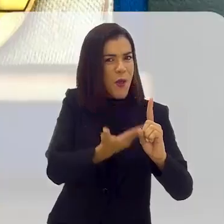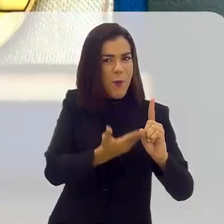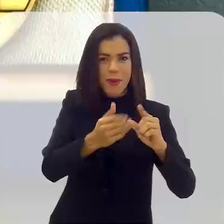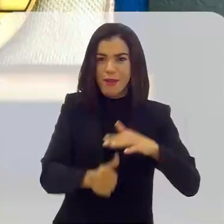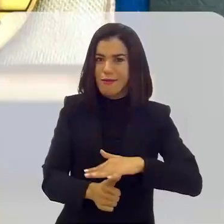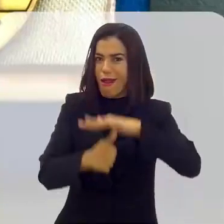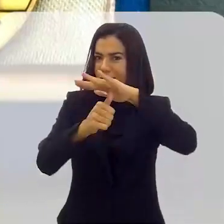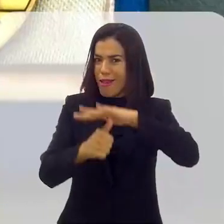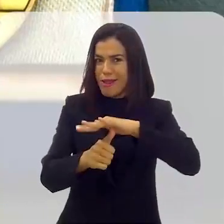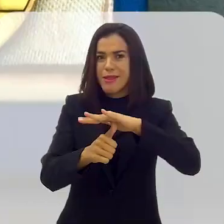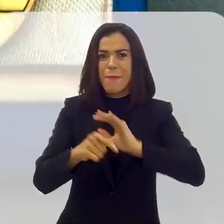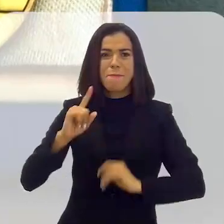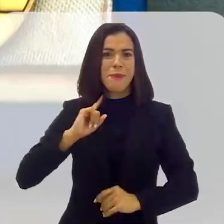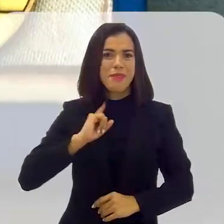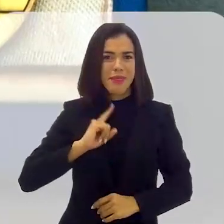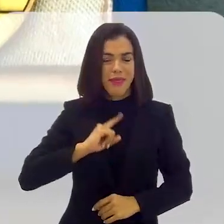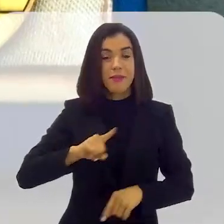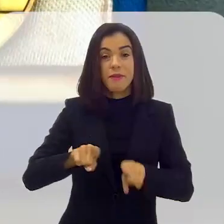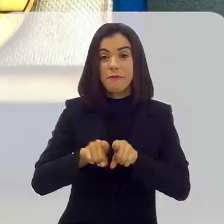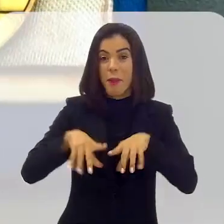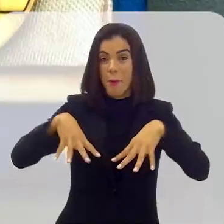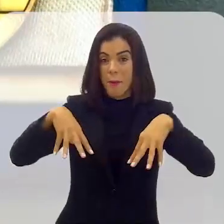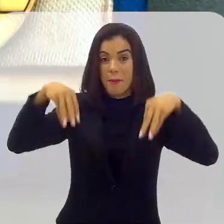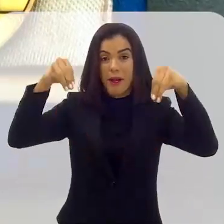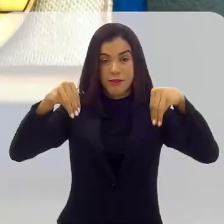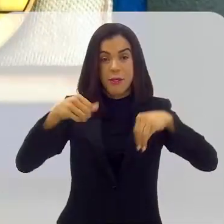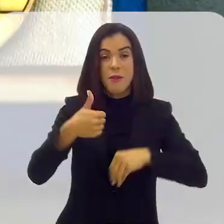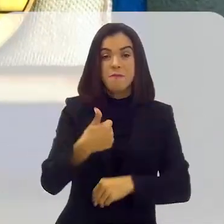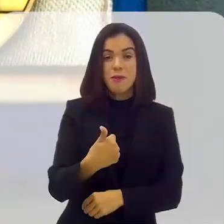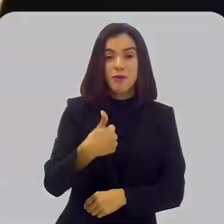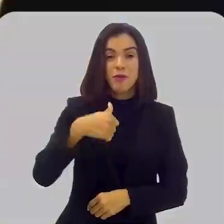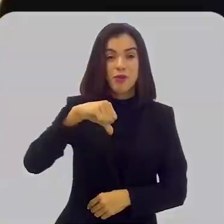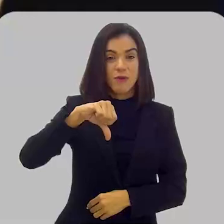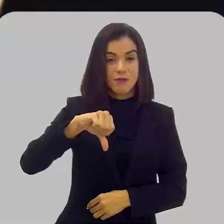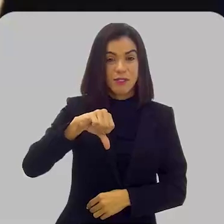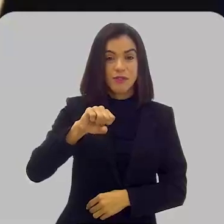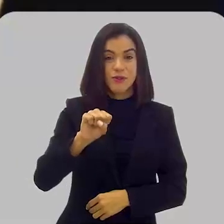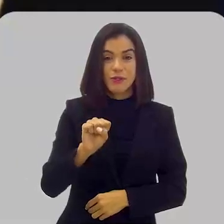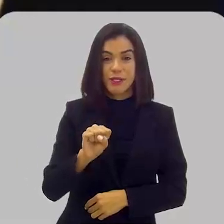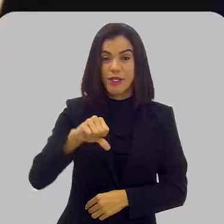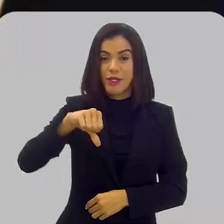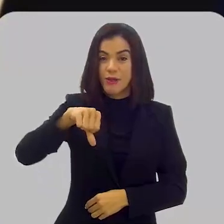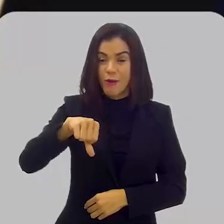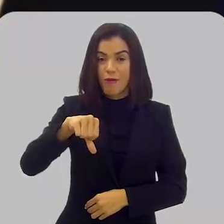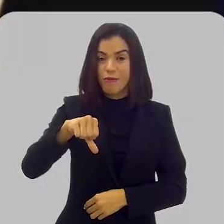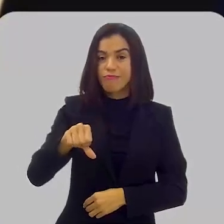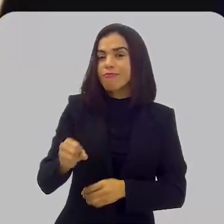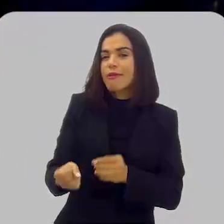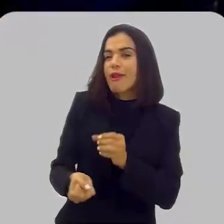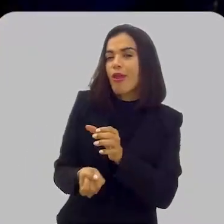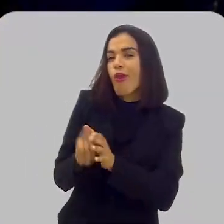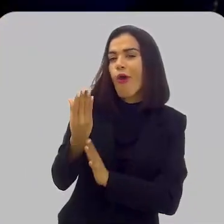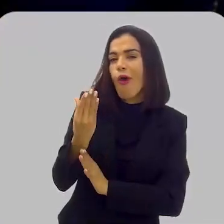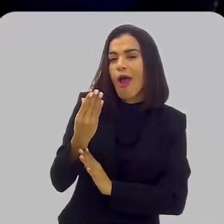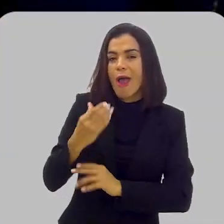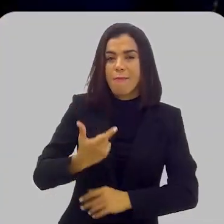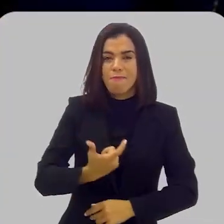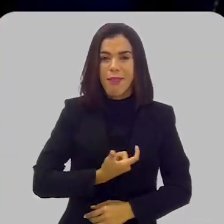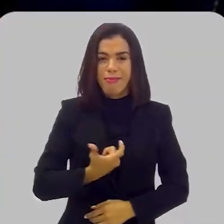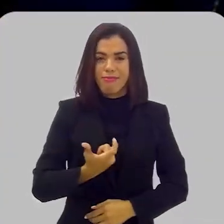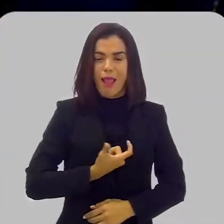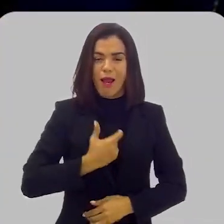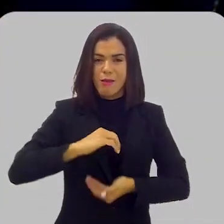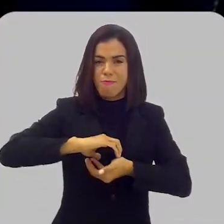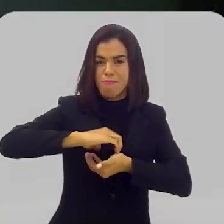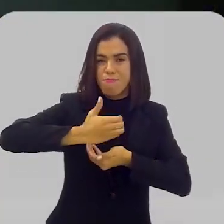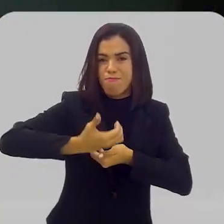Em homenagem ao líder da Inconfidência Mineira e ao Palácio, em 1989 foi instituída a Medalha